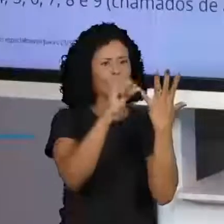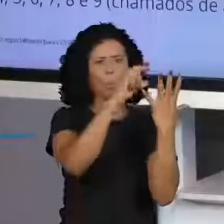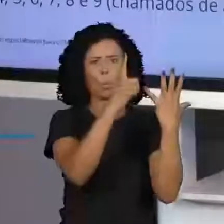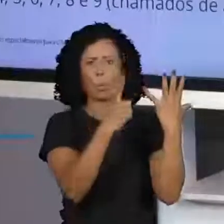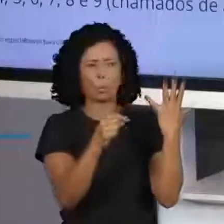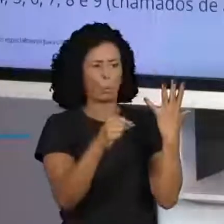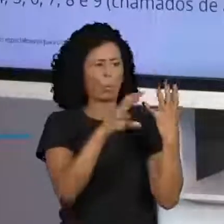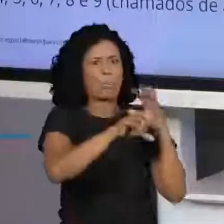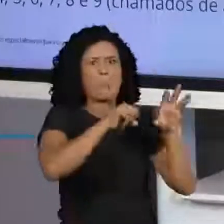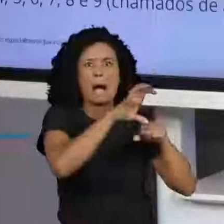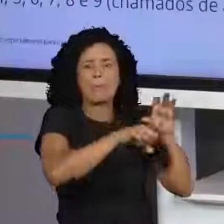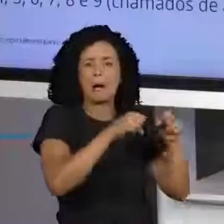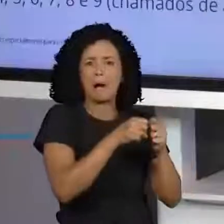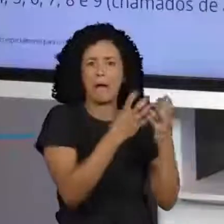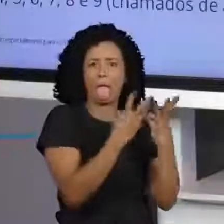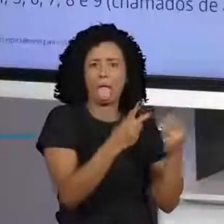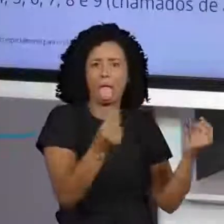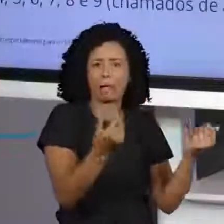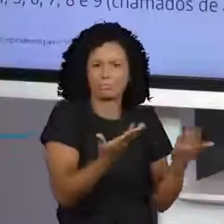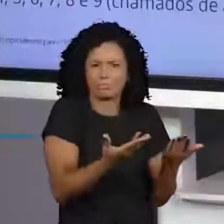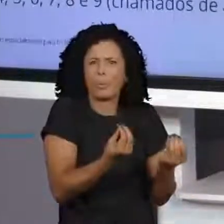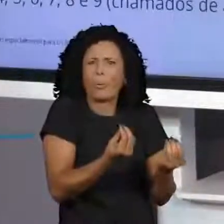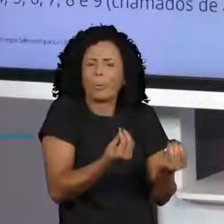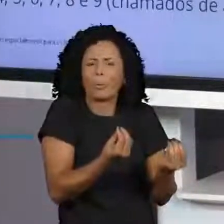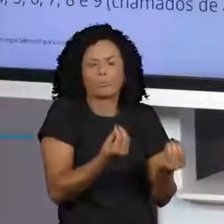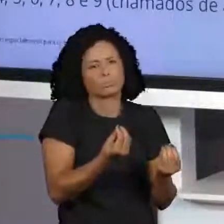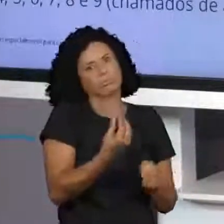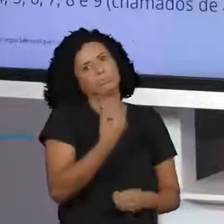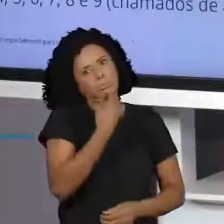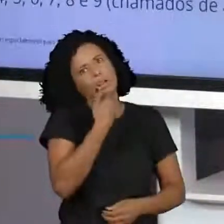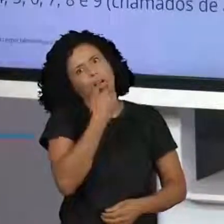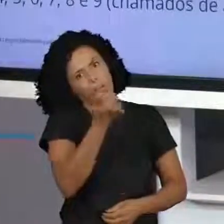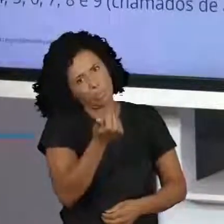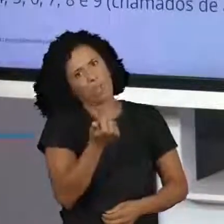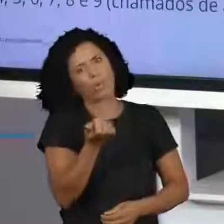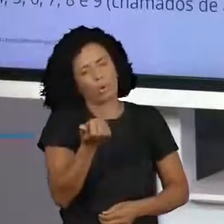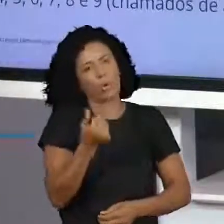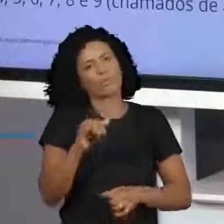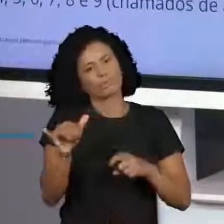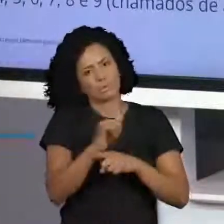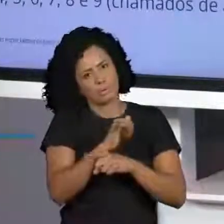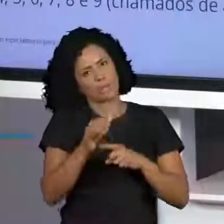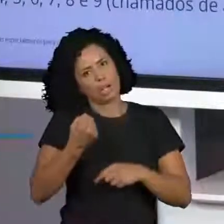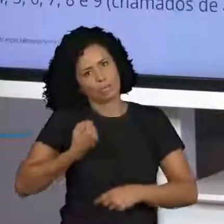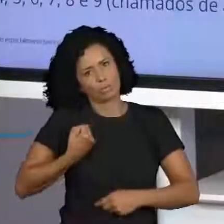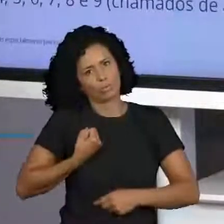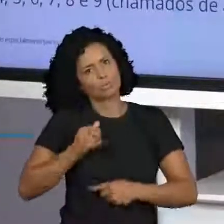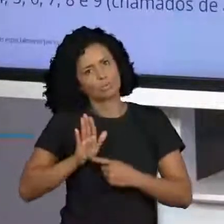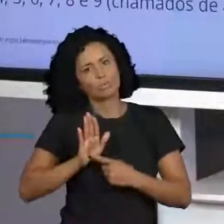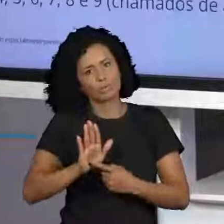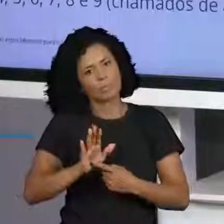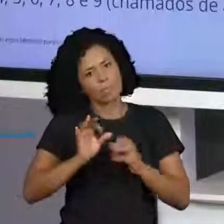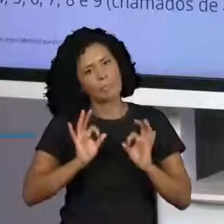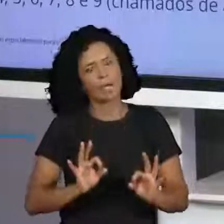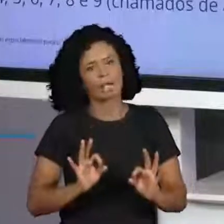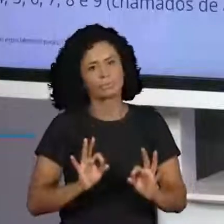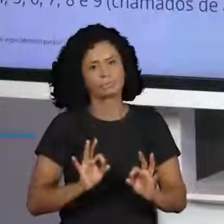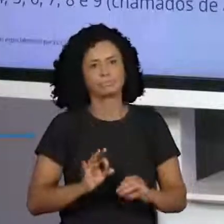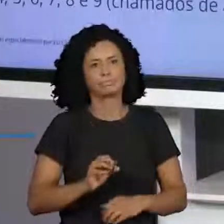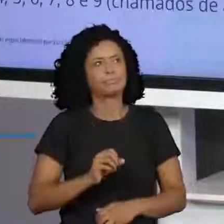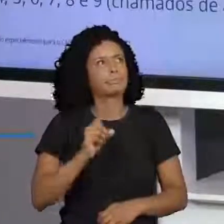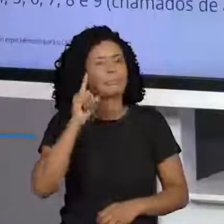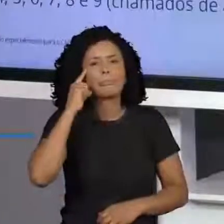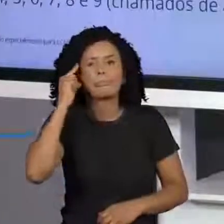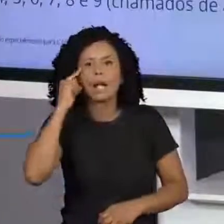virar a terra? Porque haja graminha para arrancar do chão e corresponder a um animal que está entrando. Fora o tempo,